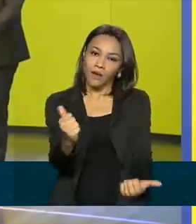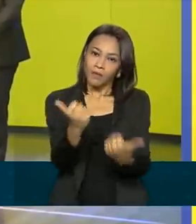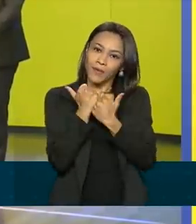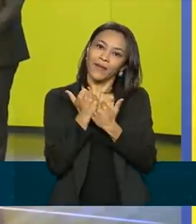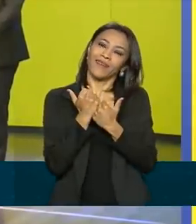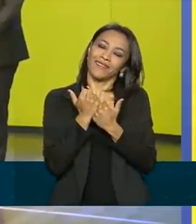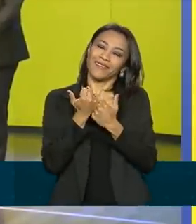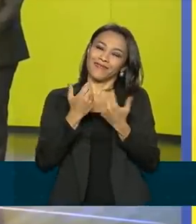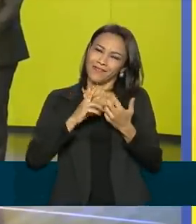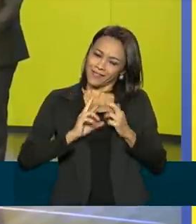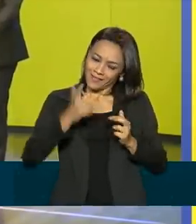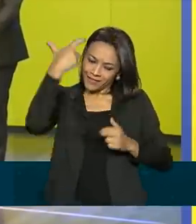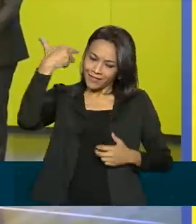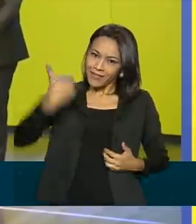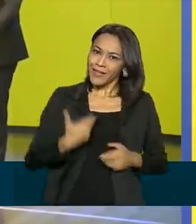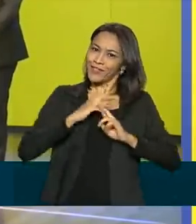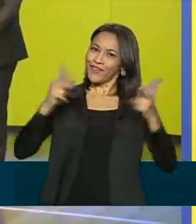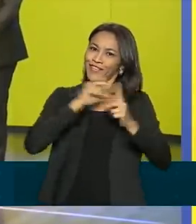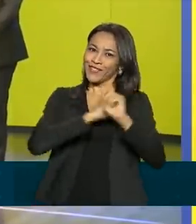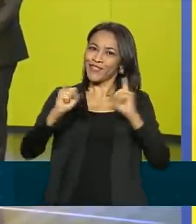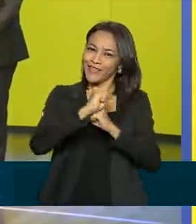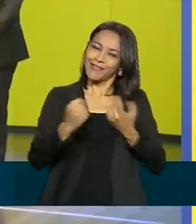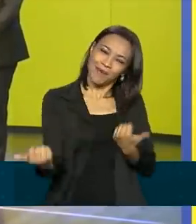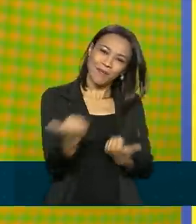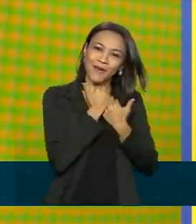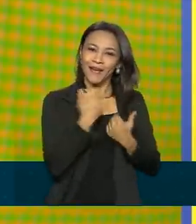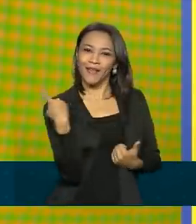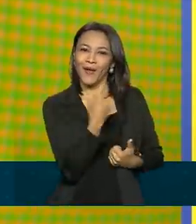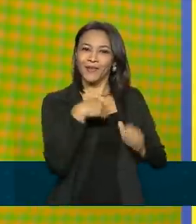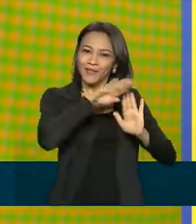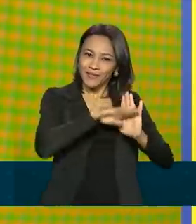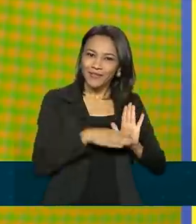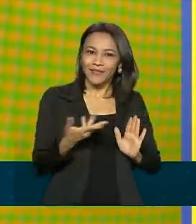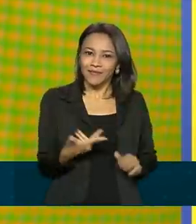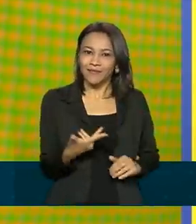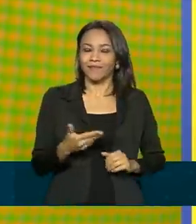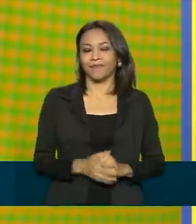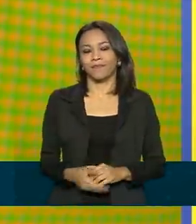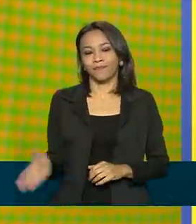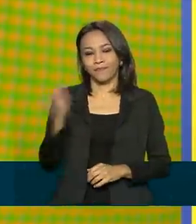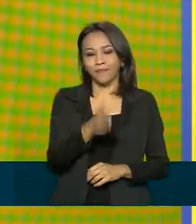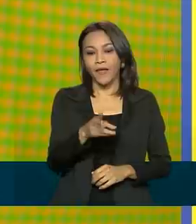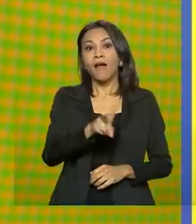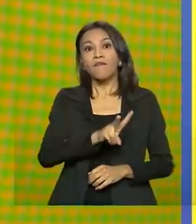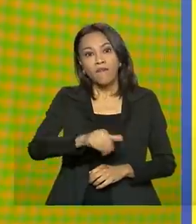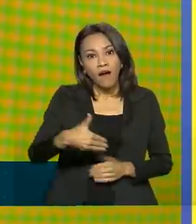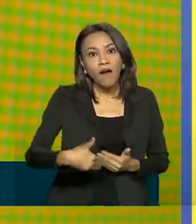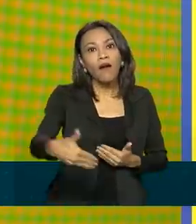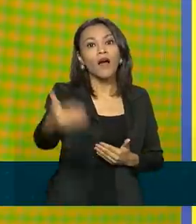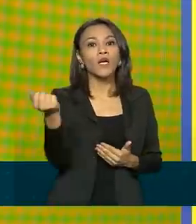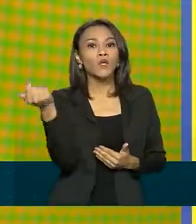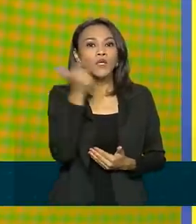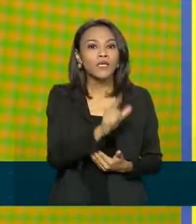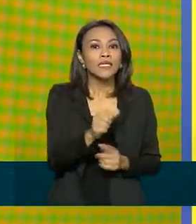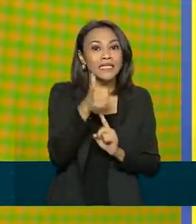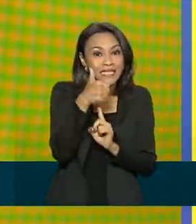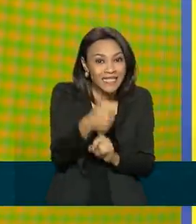sociedade, para se engajarem nessa campanha conosco. vai atingir 110